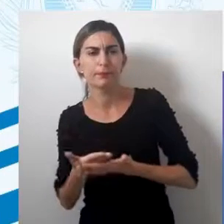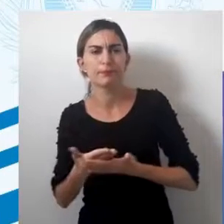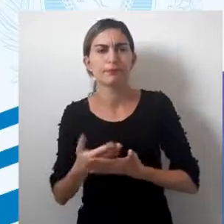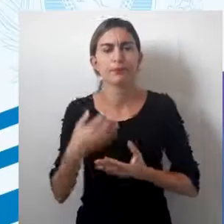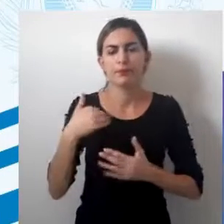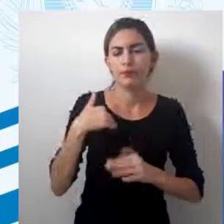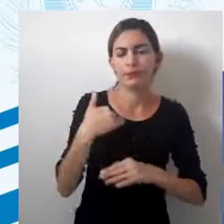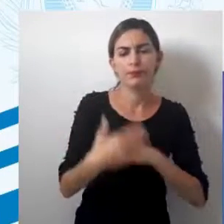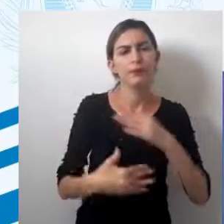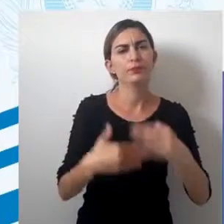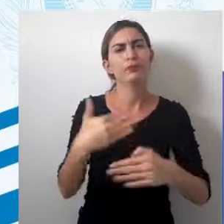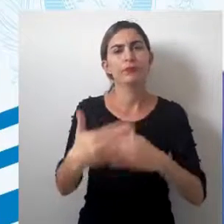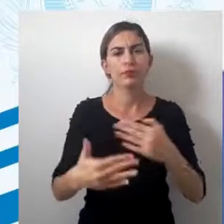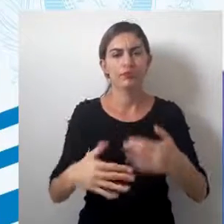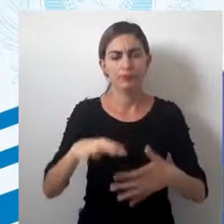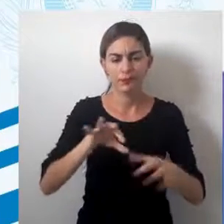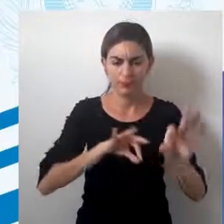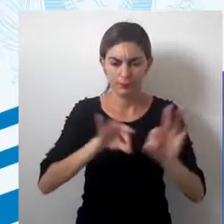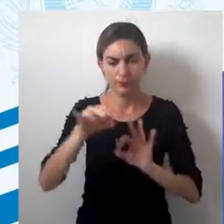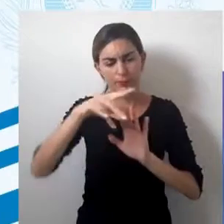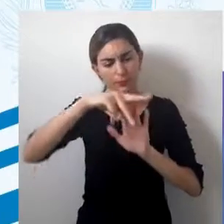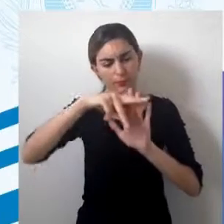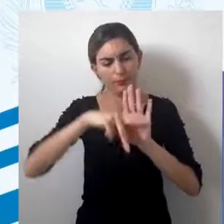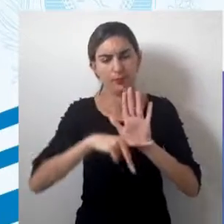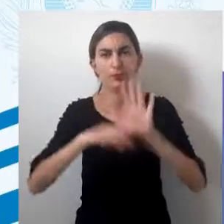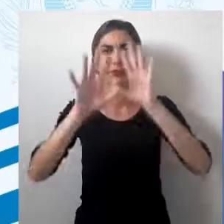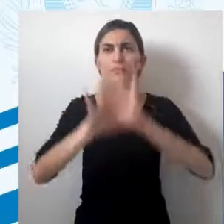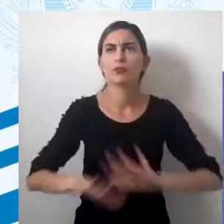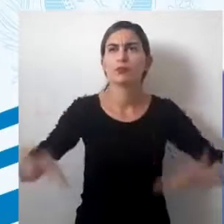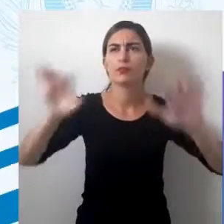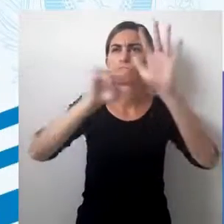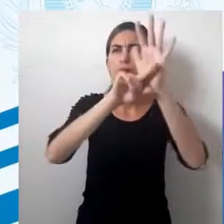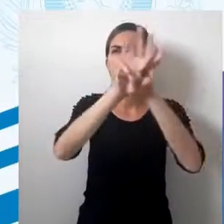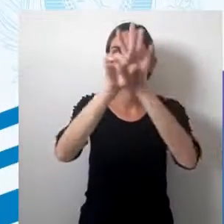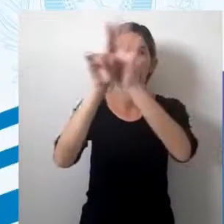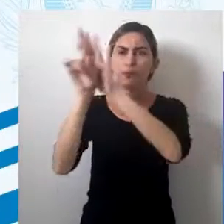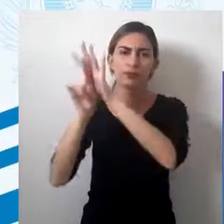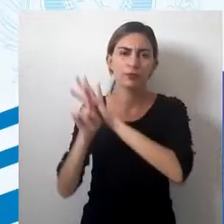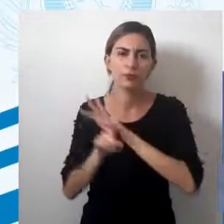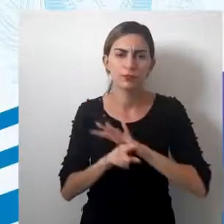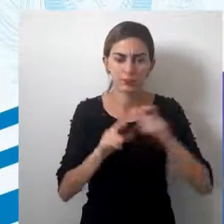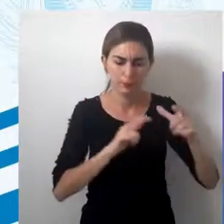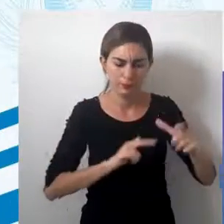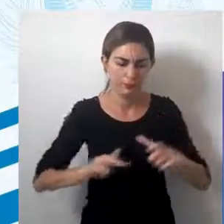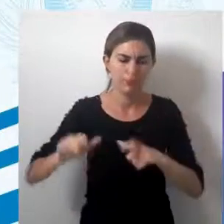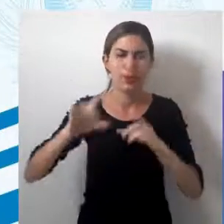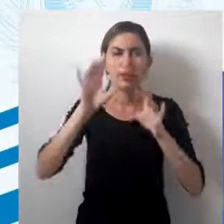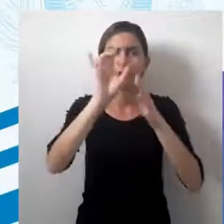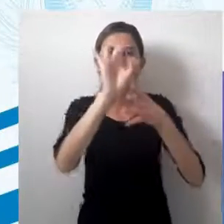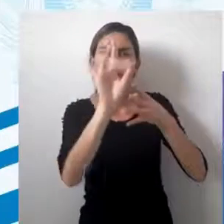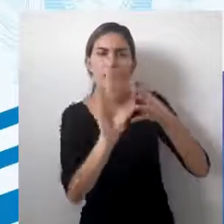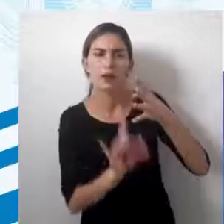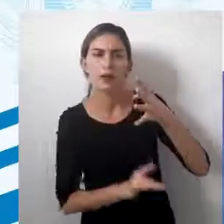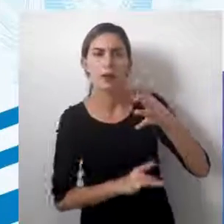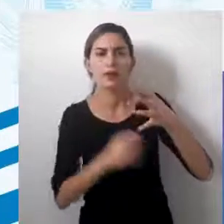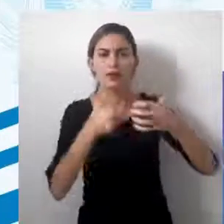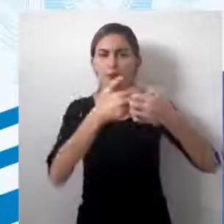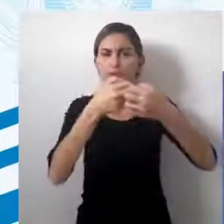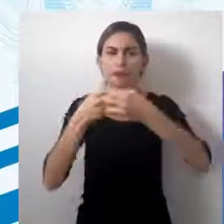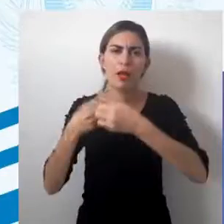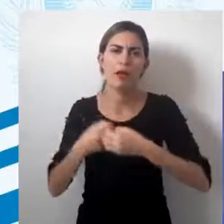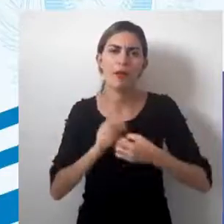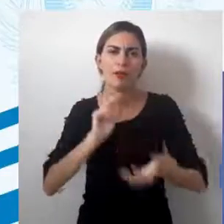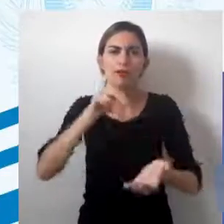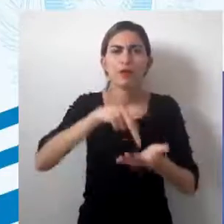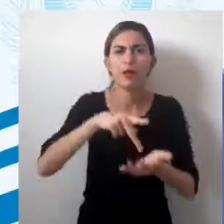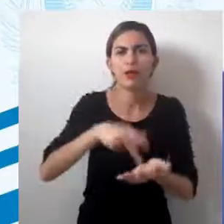um processo de planejamento do espaço, análise do espaço, de forma mais detalhada, de forma mais próxima